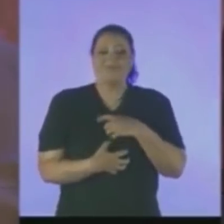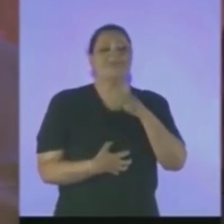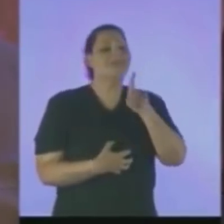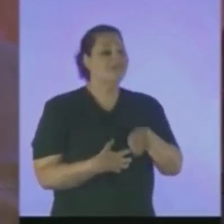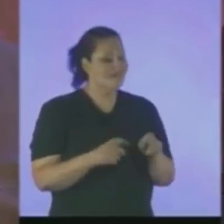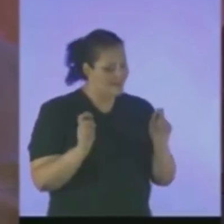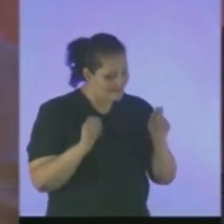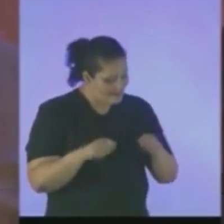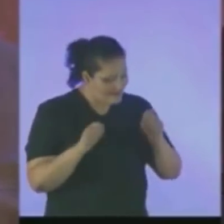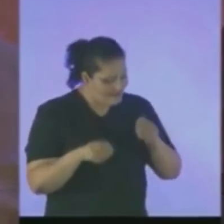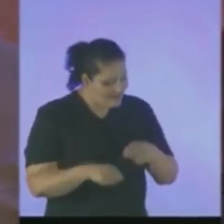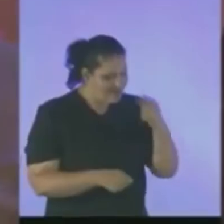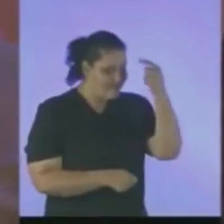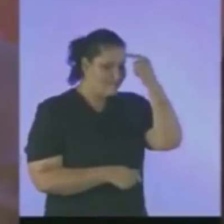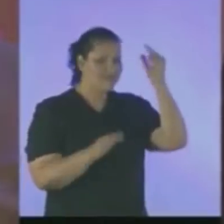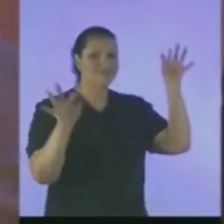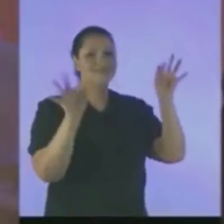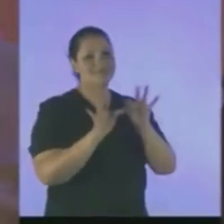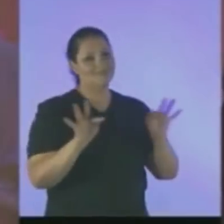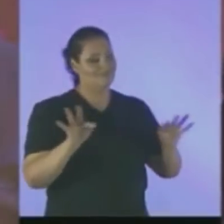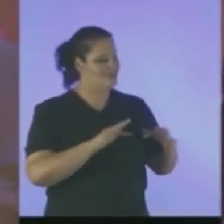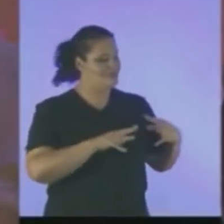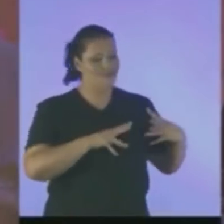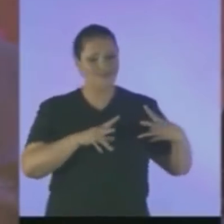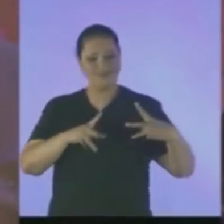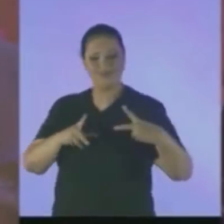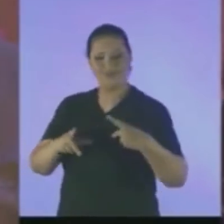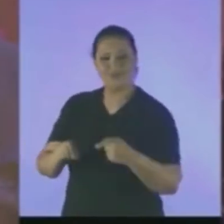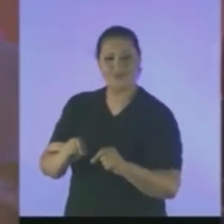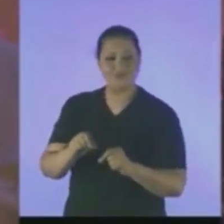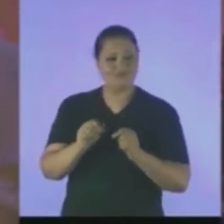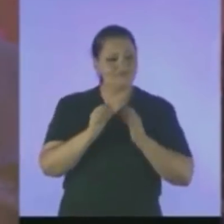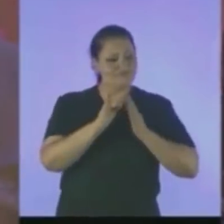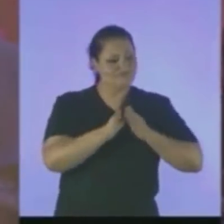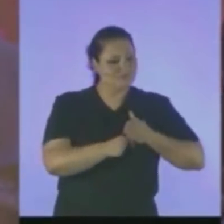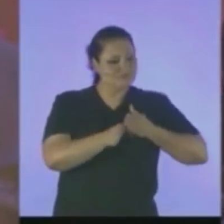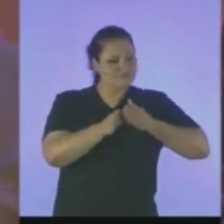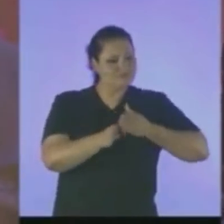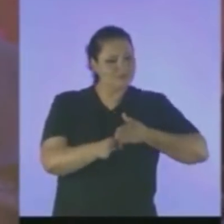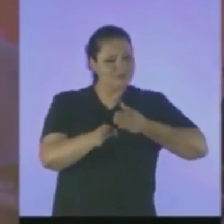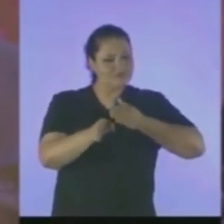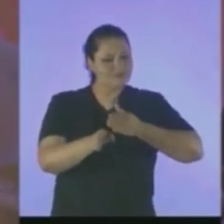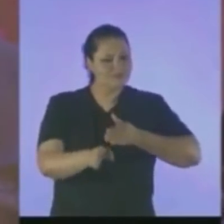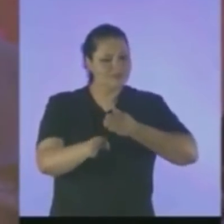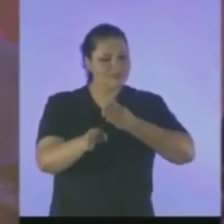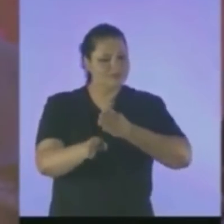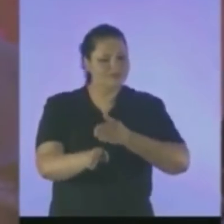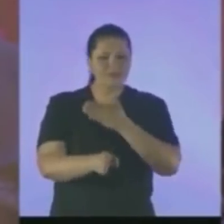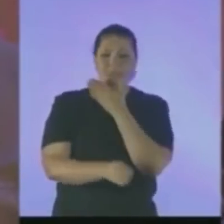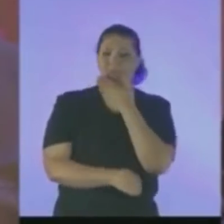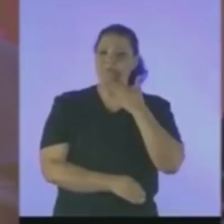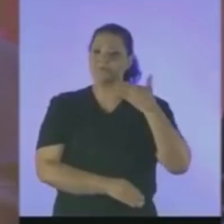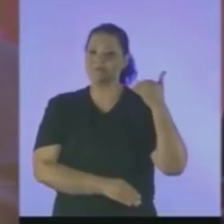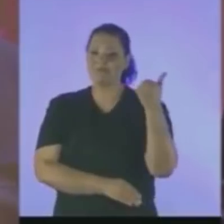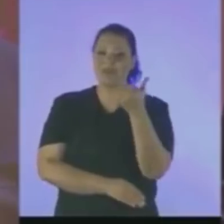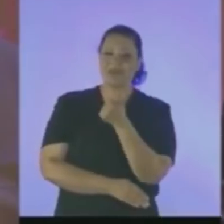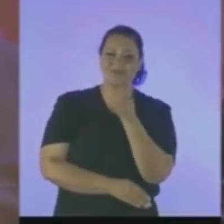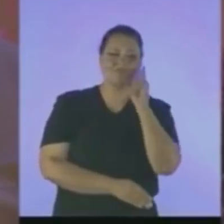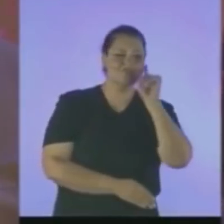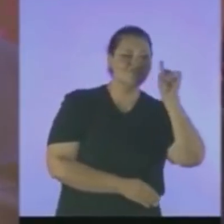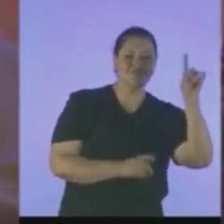possível Na felicidade De todos A caminho A caminho Dos melhores dias